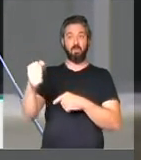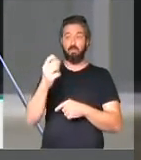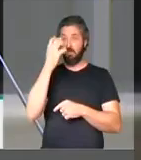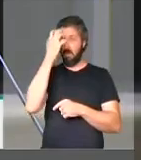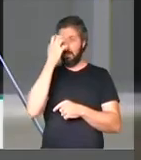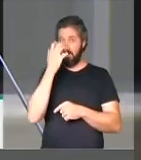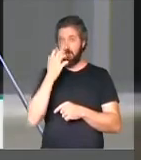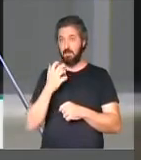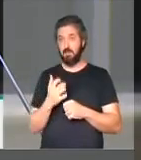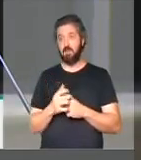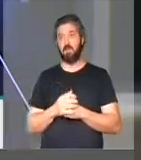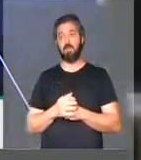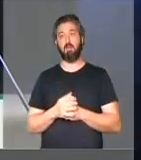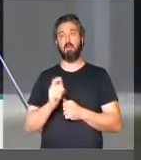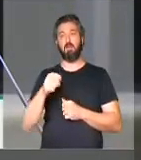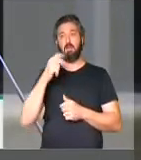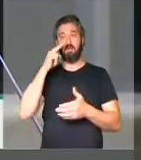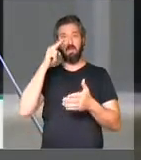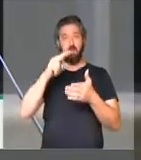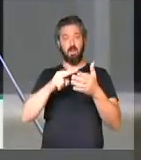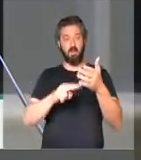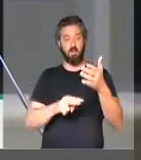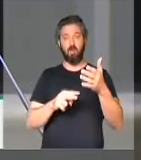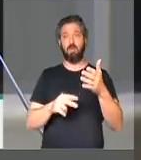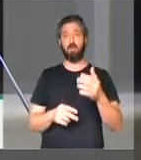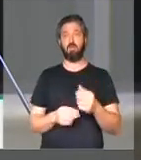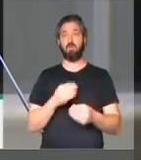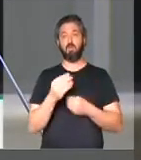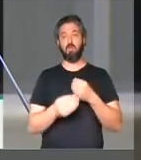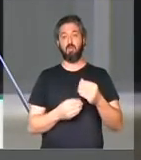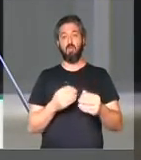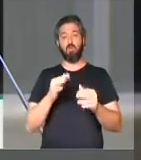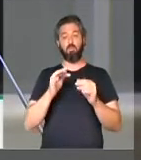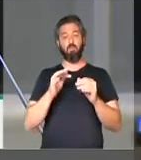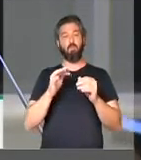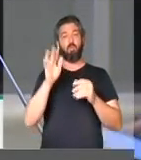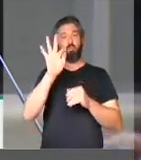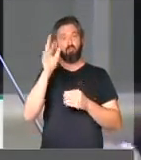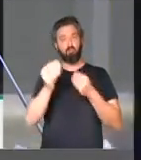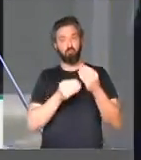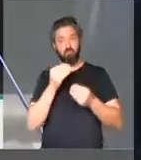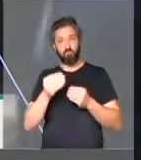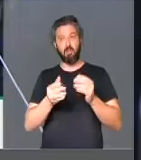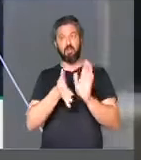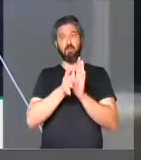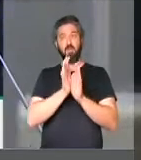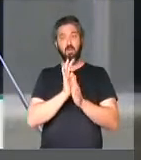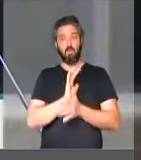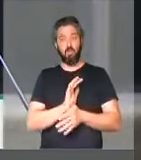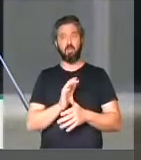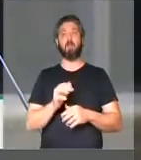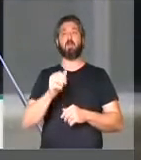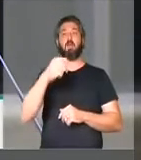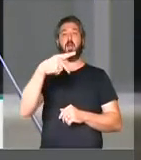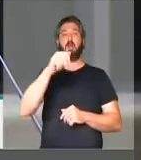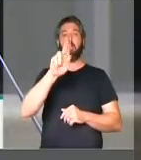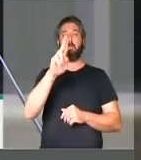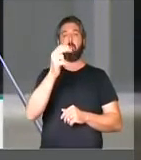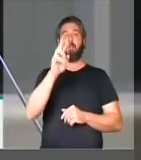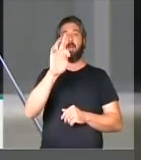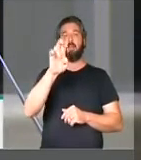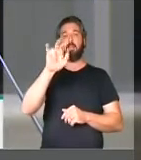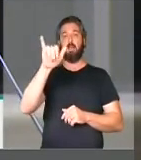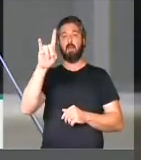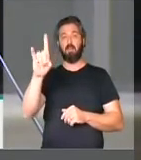muito sério para quem faz a leitura do processo de discriminação, do processo do apartheid.